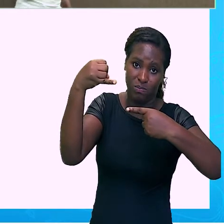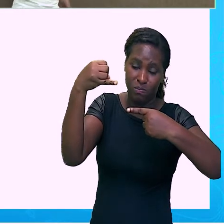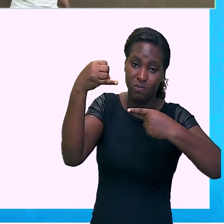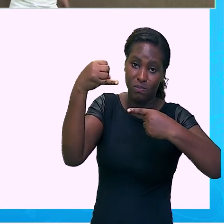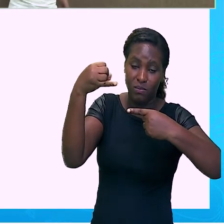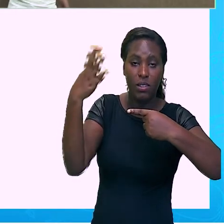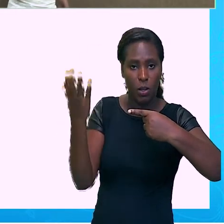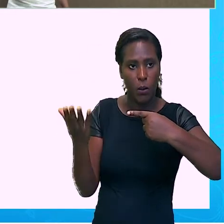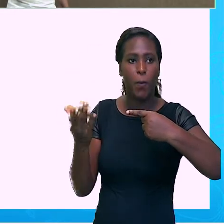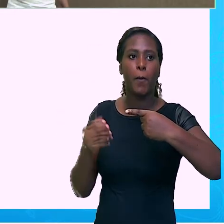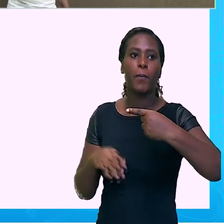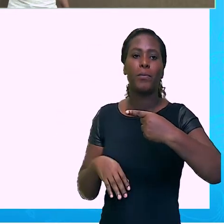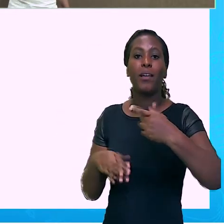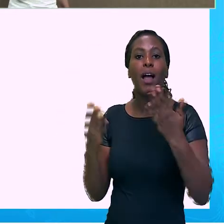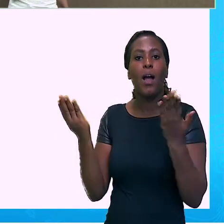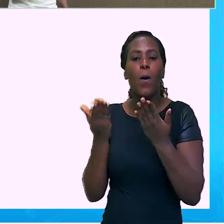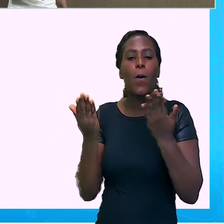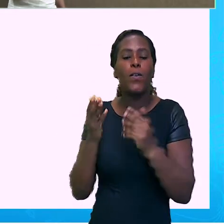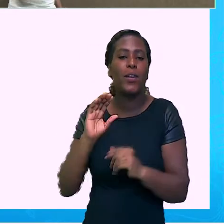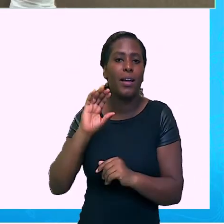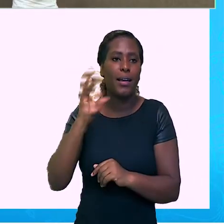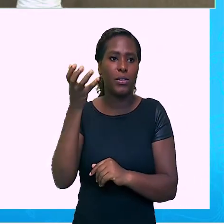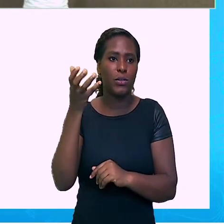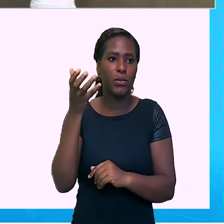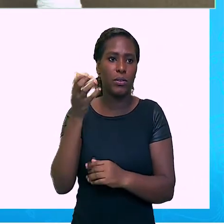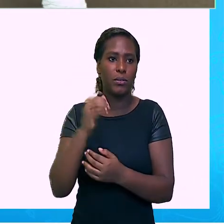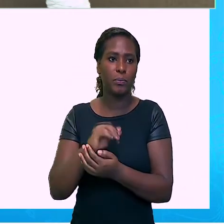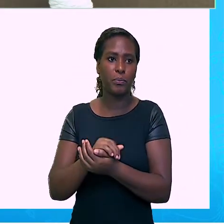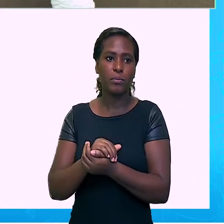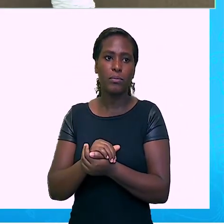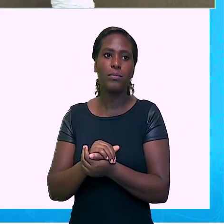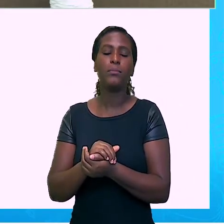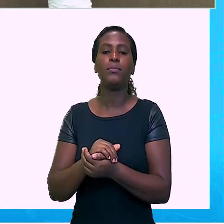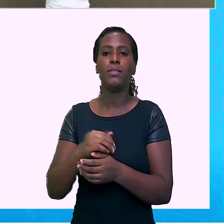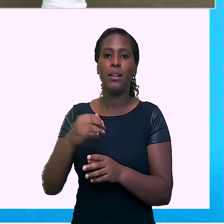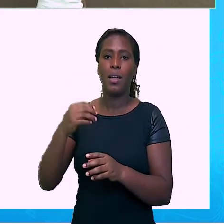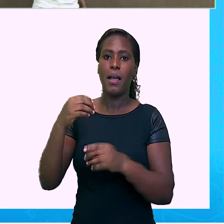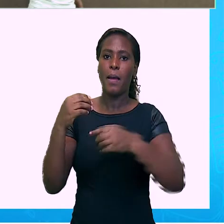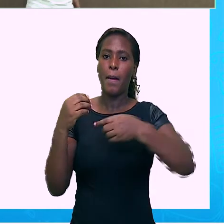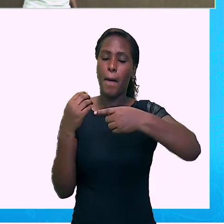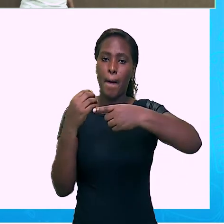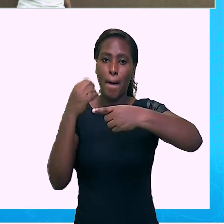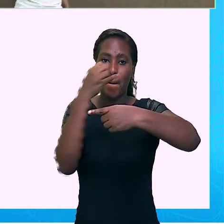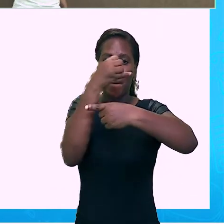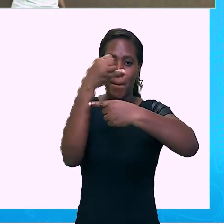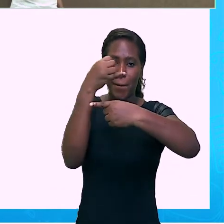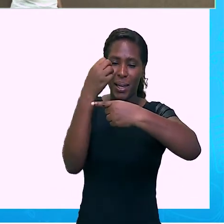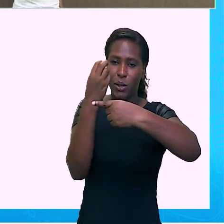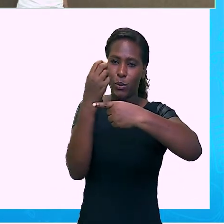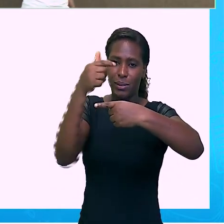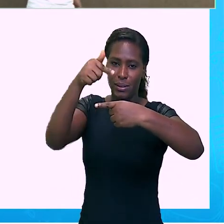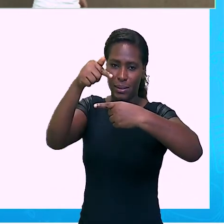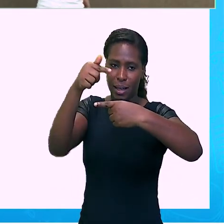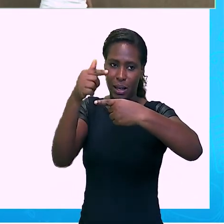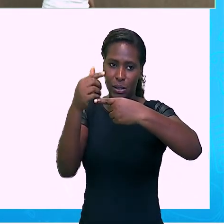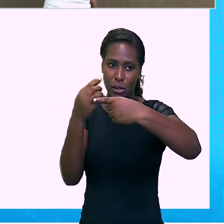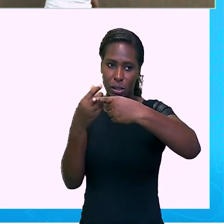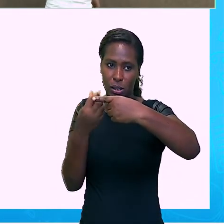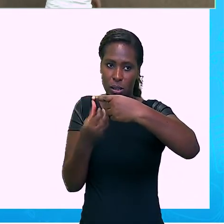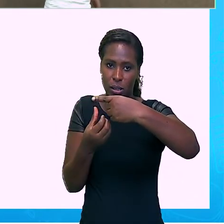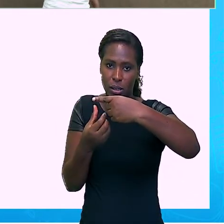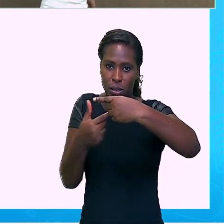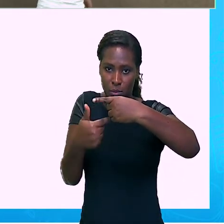Agora eu vou resolver a potência. Menos sete meios elevado ao